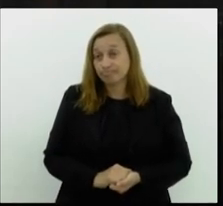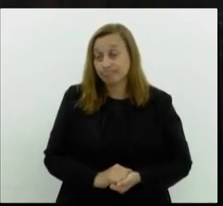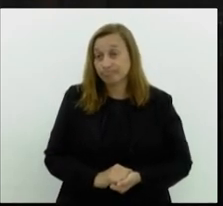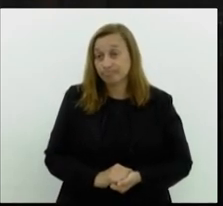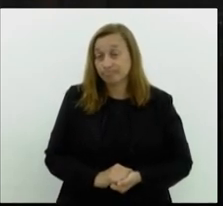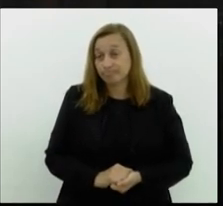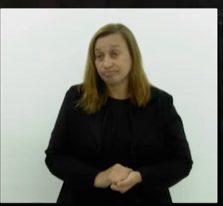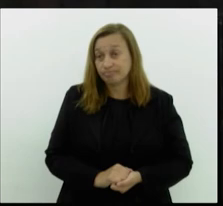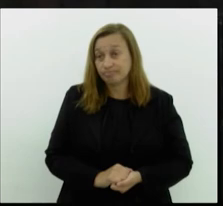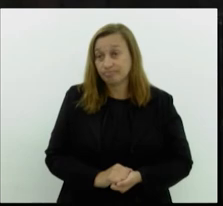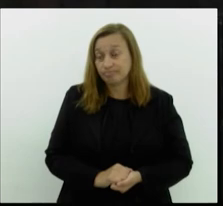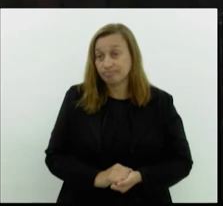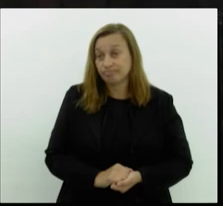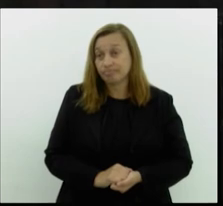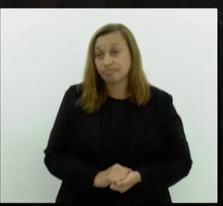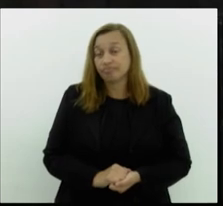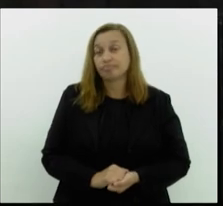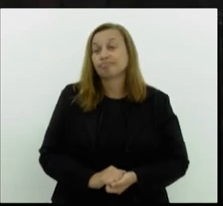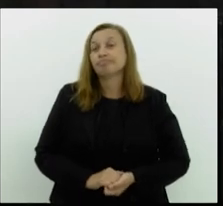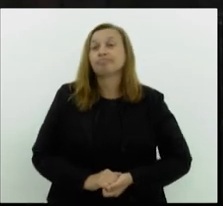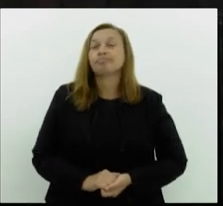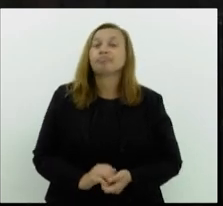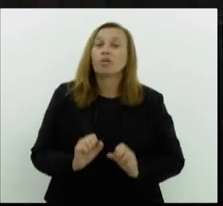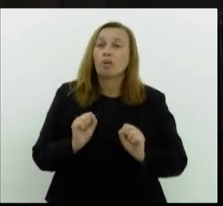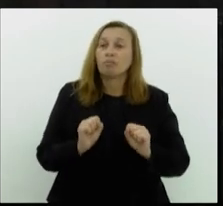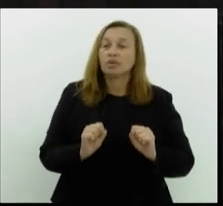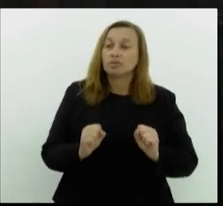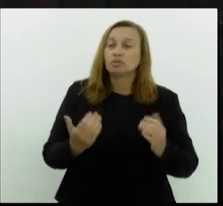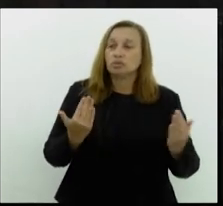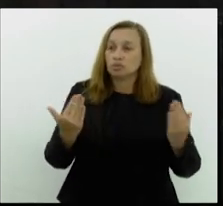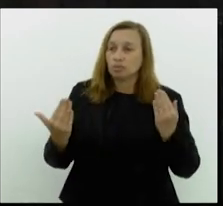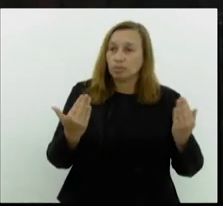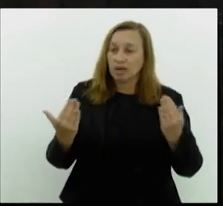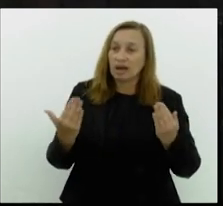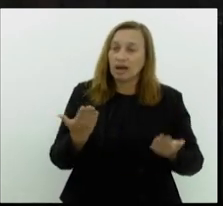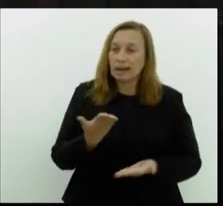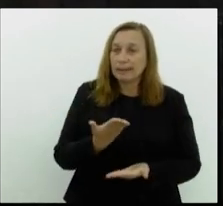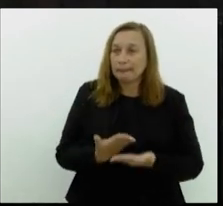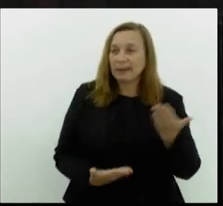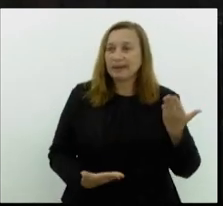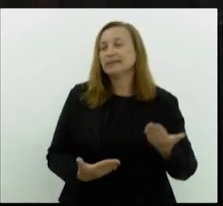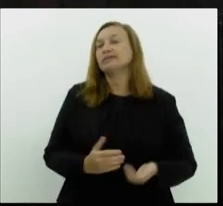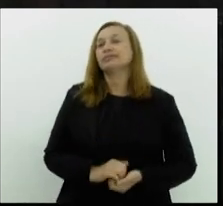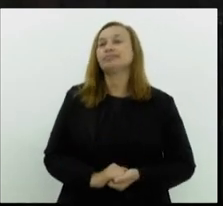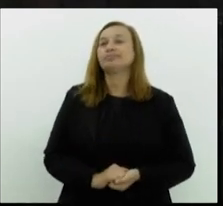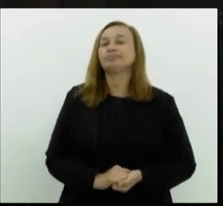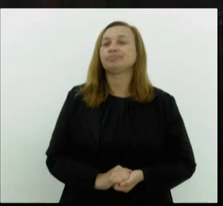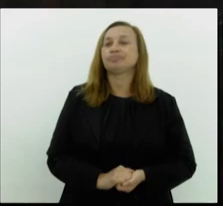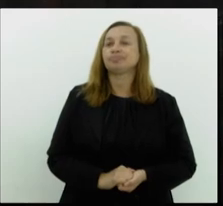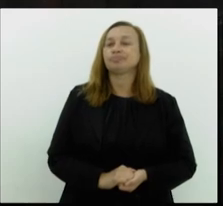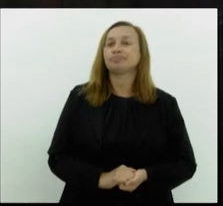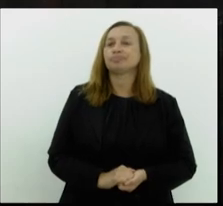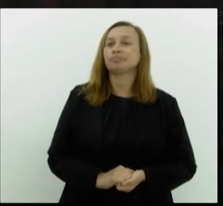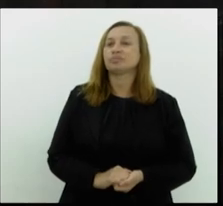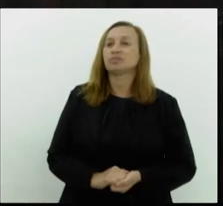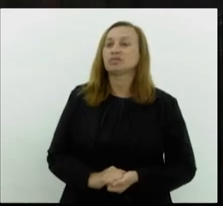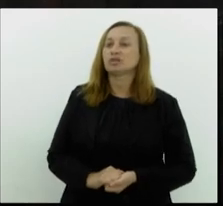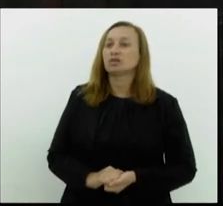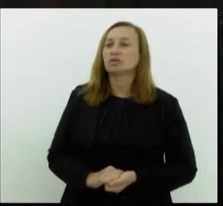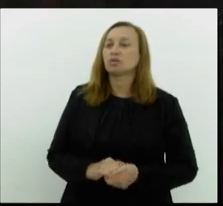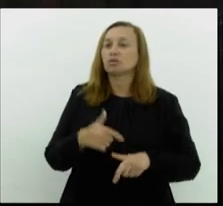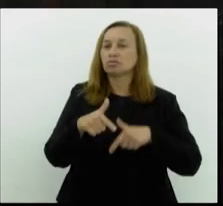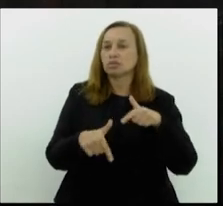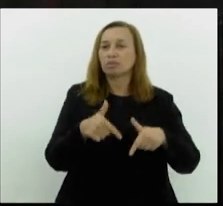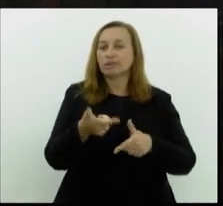Um dado a mais, eu posso comparar o déficit com o serviço da dívida.